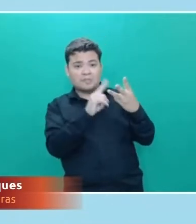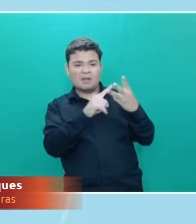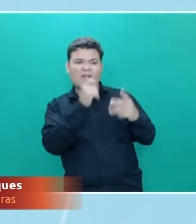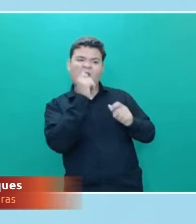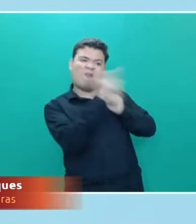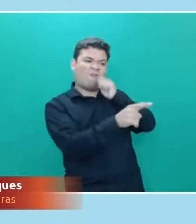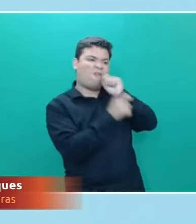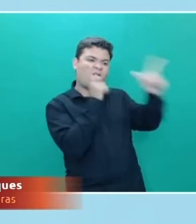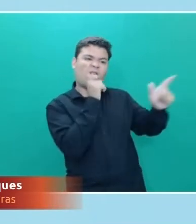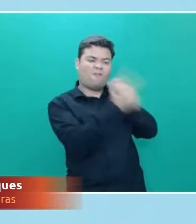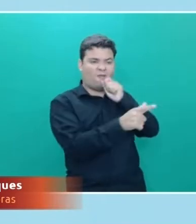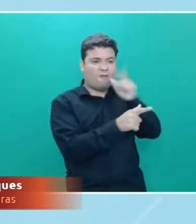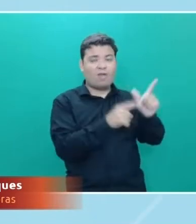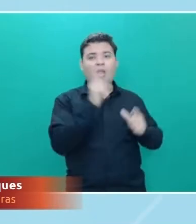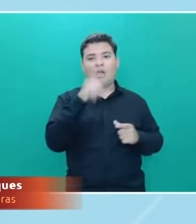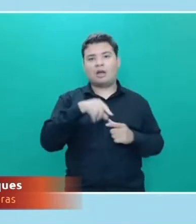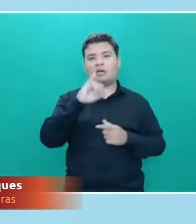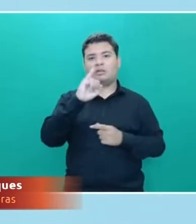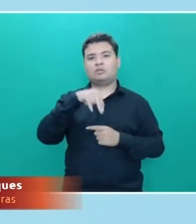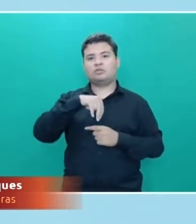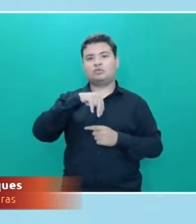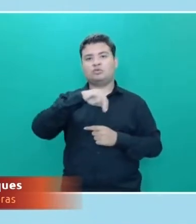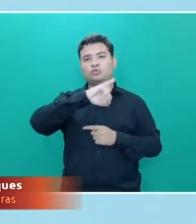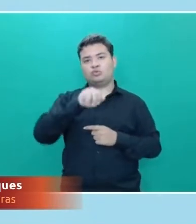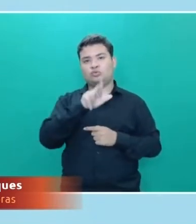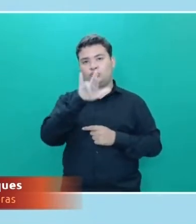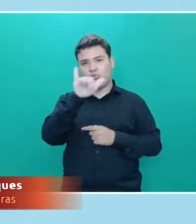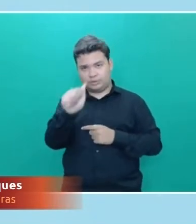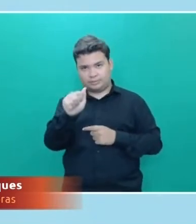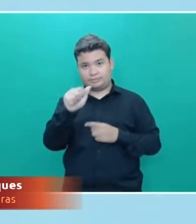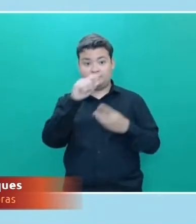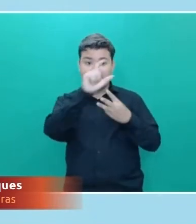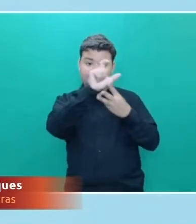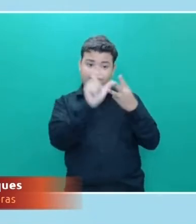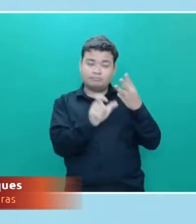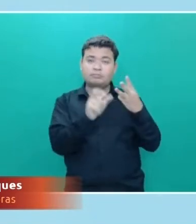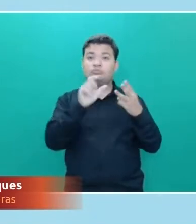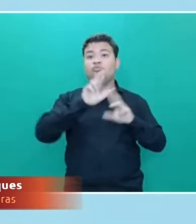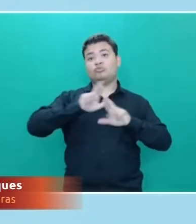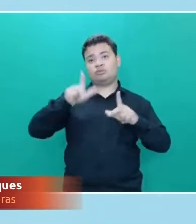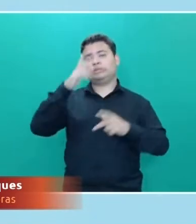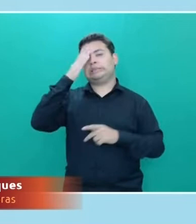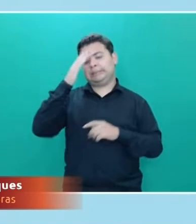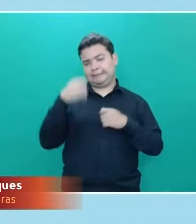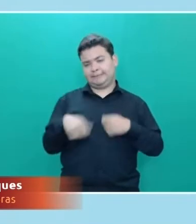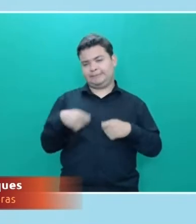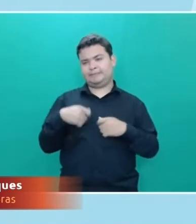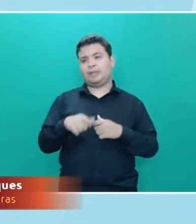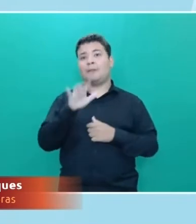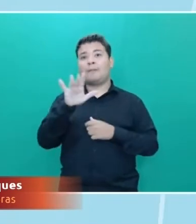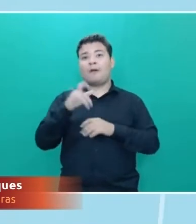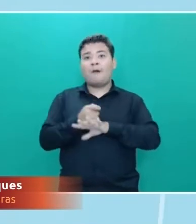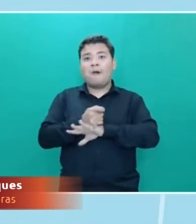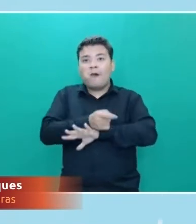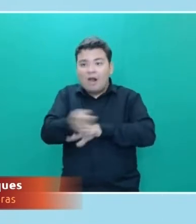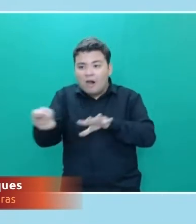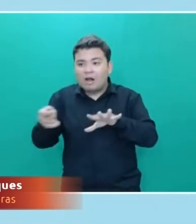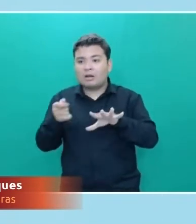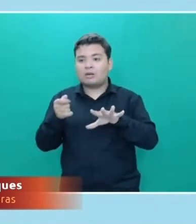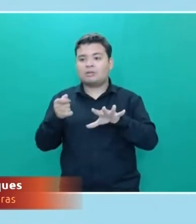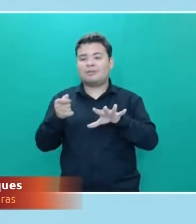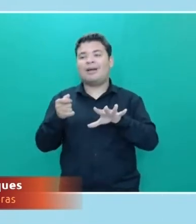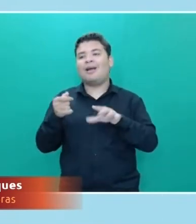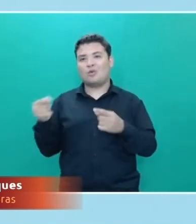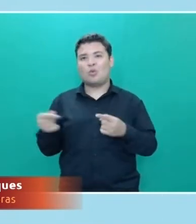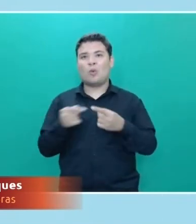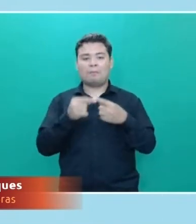fazer essa diferenciação. Mas, de todo modo, a fake news, ela vai cair em um desses três, desses três artigos.